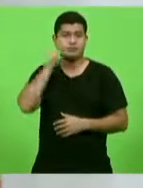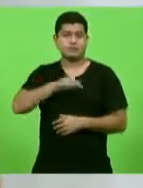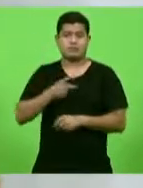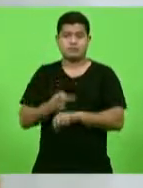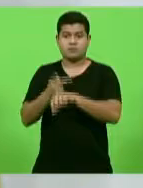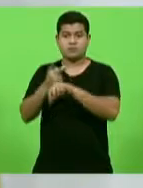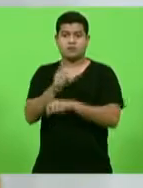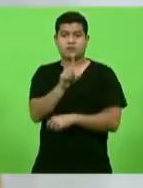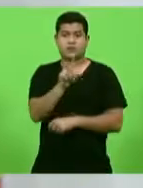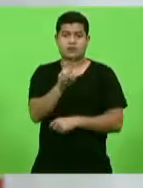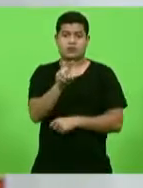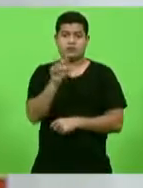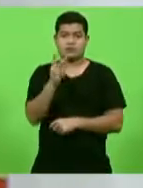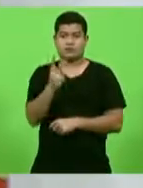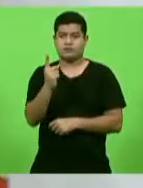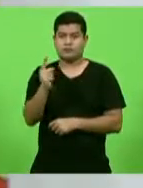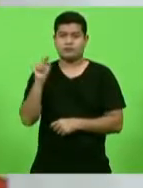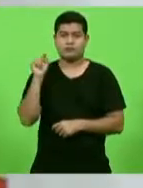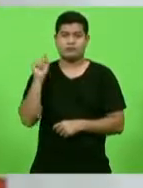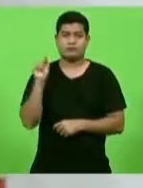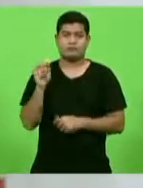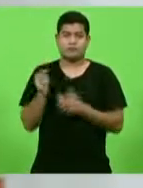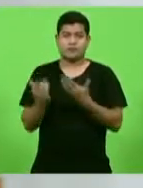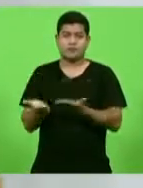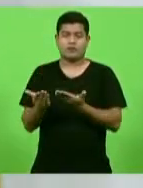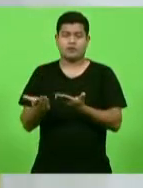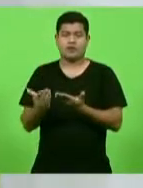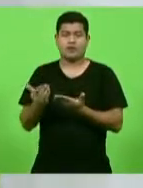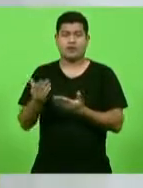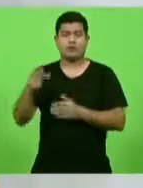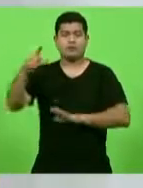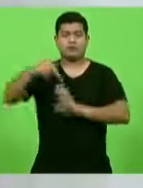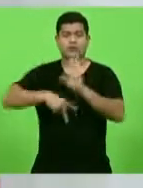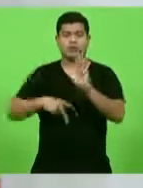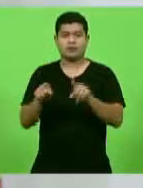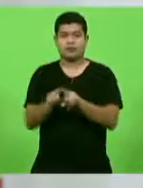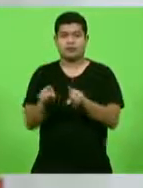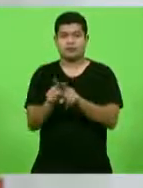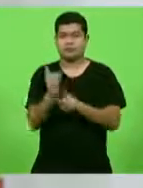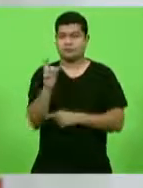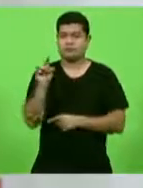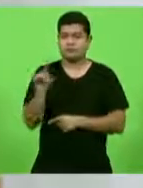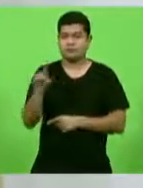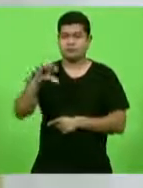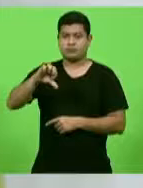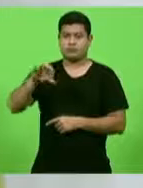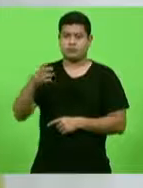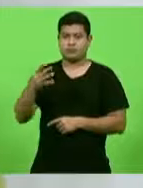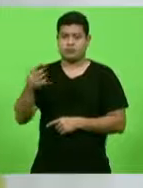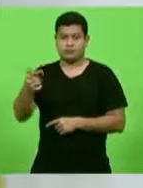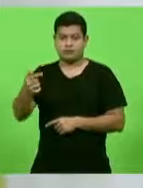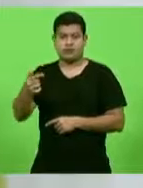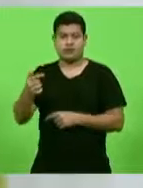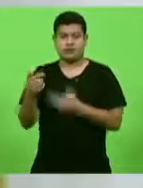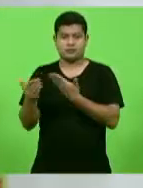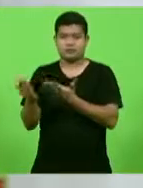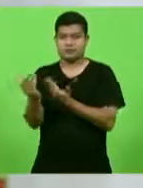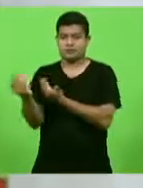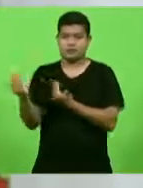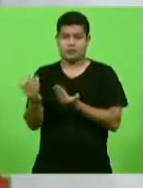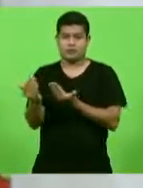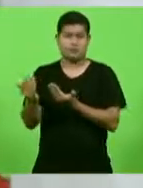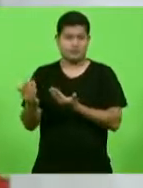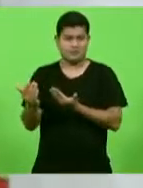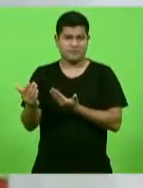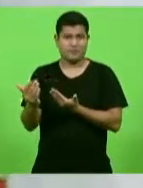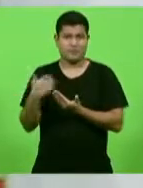e 1.749 estudantes. Por consequência, foram destacados cerca de mil